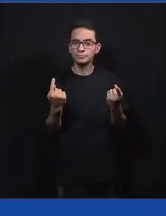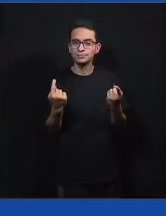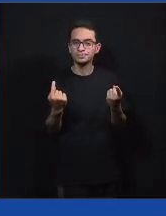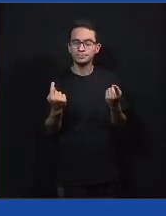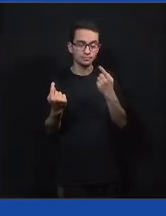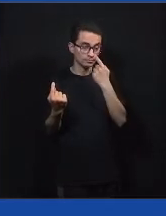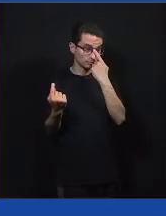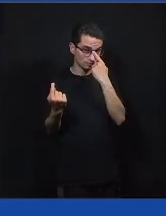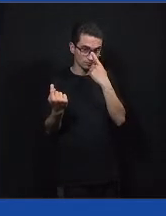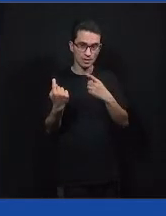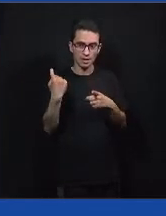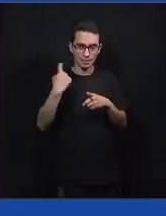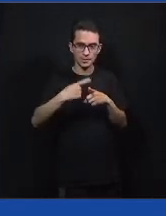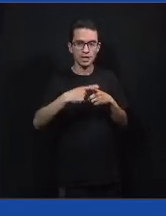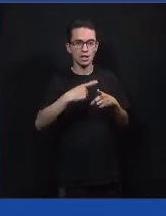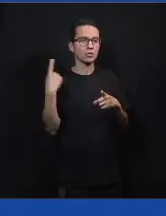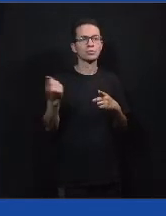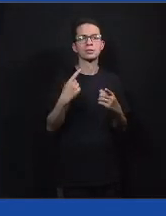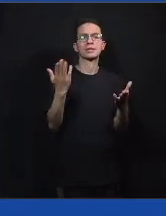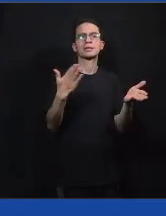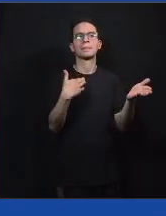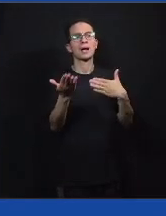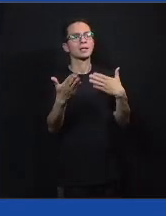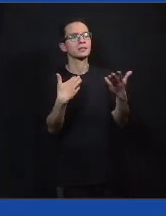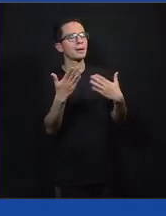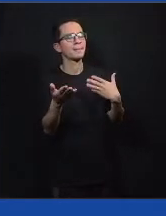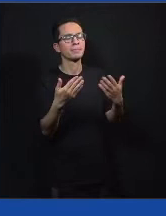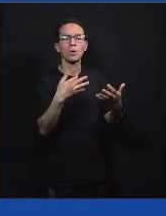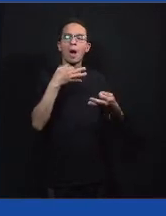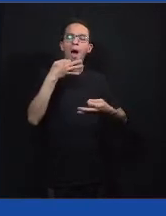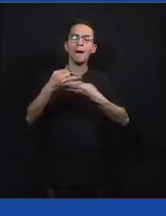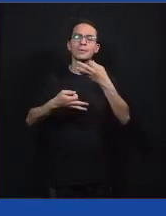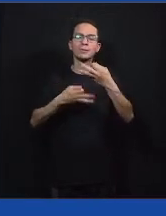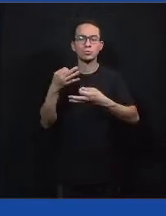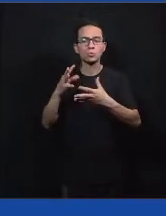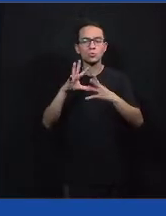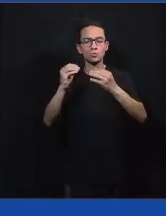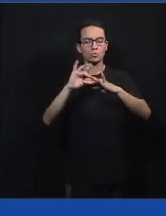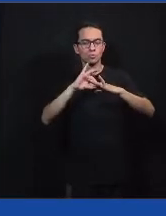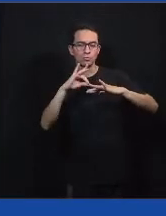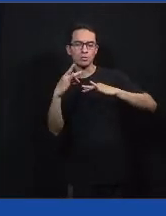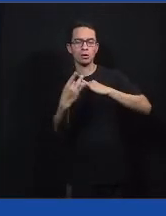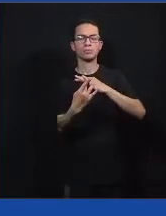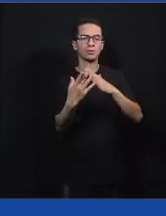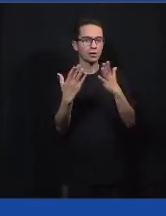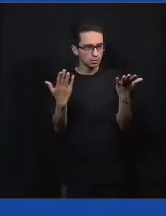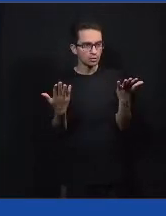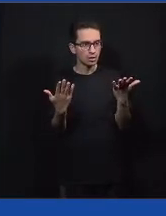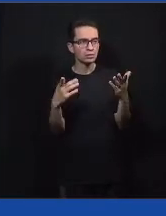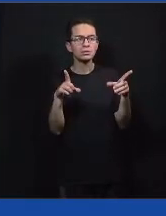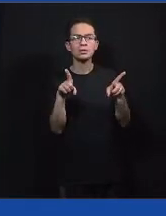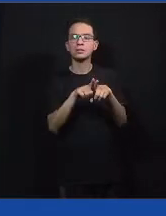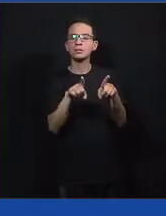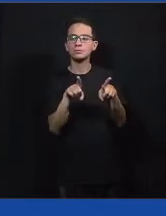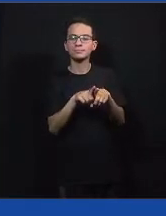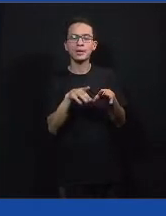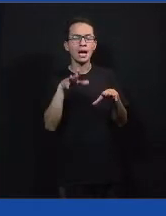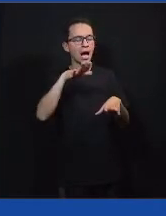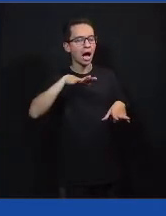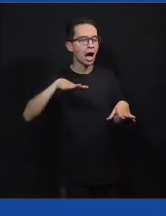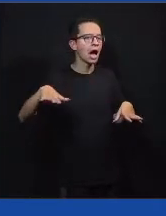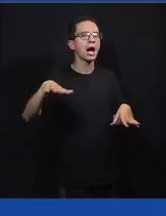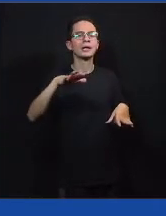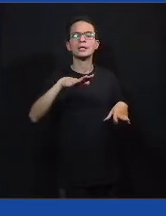conversa, a gente debate nas redes sociais e, através do Costa Responsa das nossas trocas diárias, eu